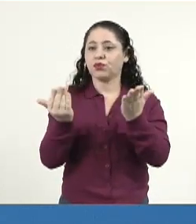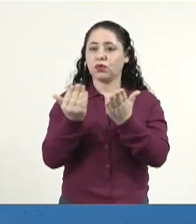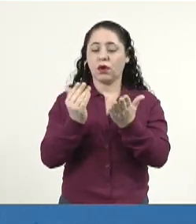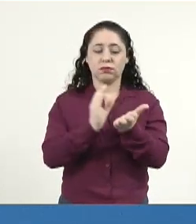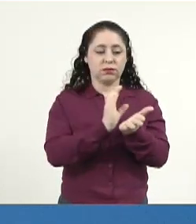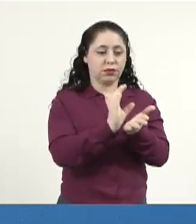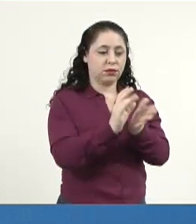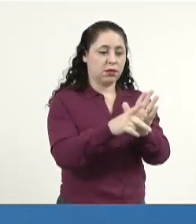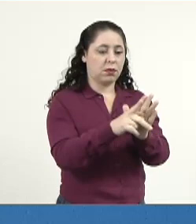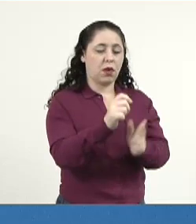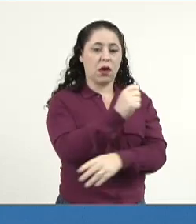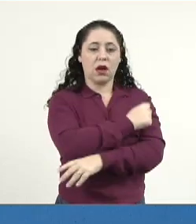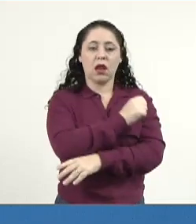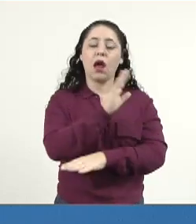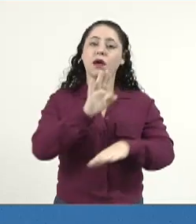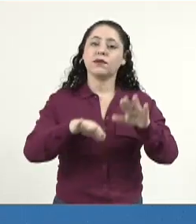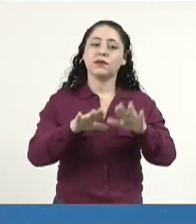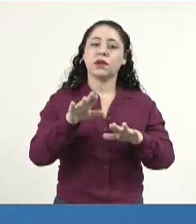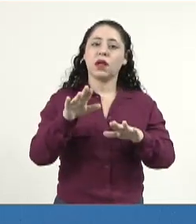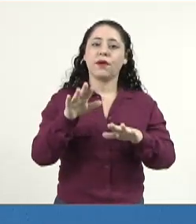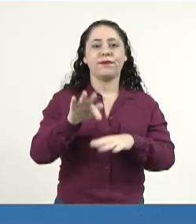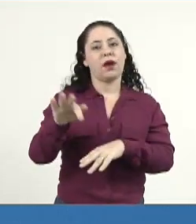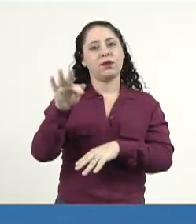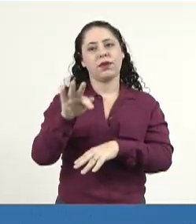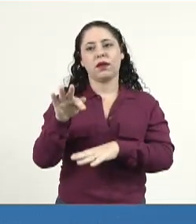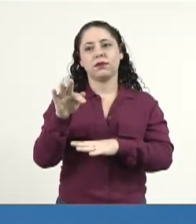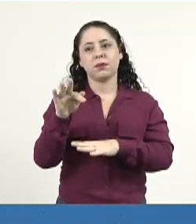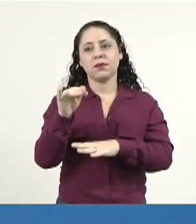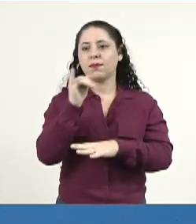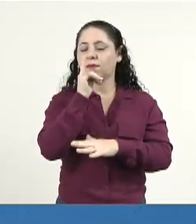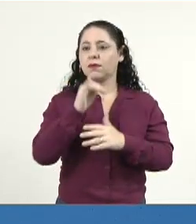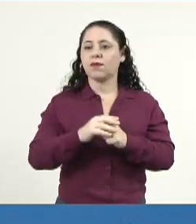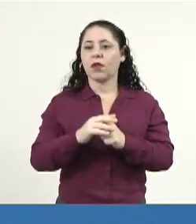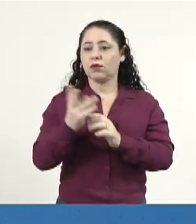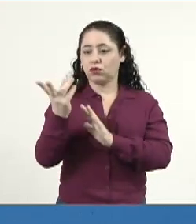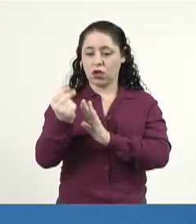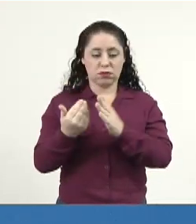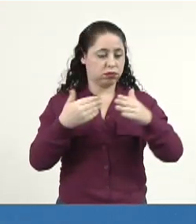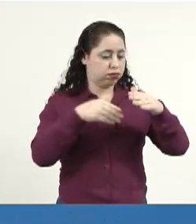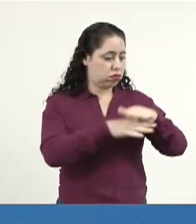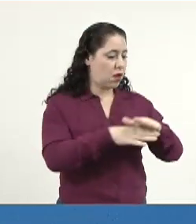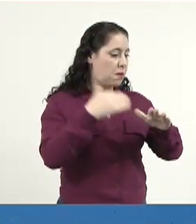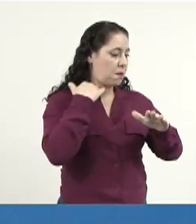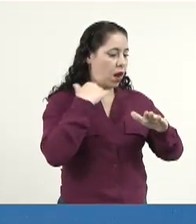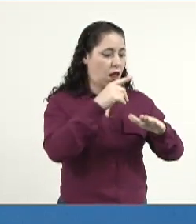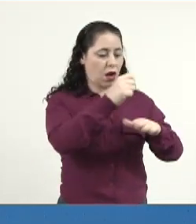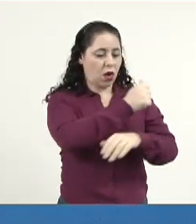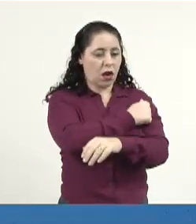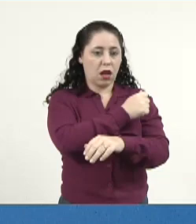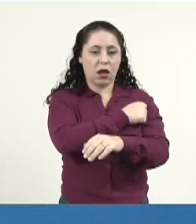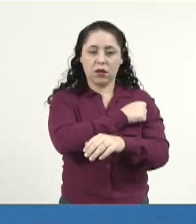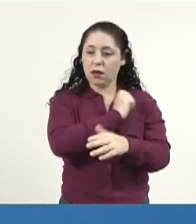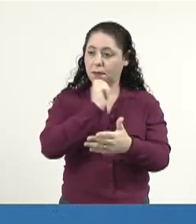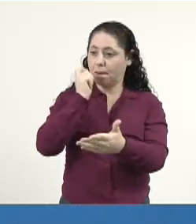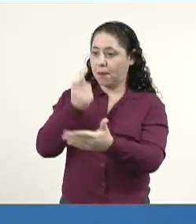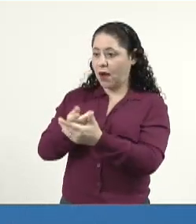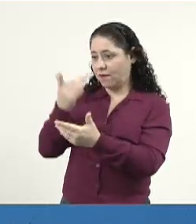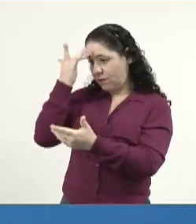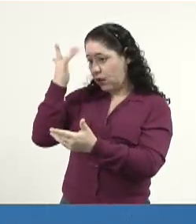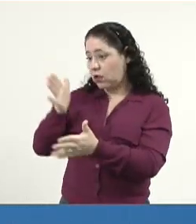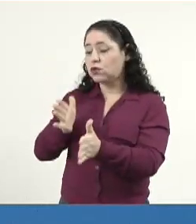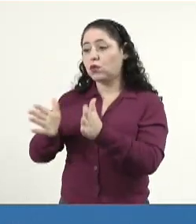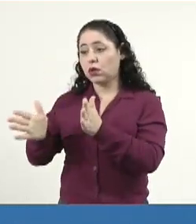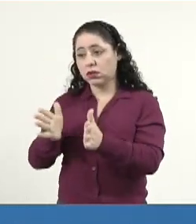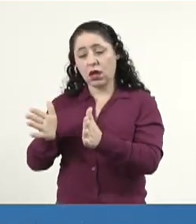aluno, tinha situações que a universidade não está recebendo o valor da mensalidade. Ir para o aluno foi para poder facilitar o